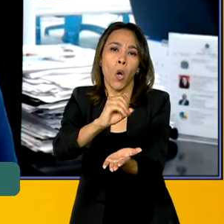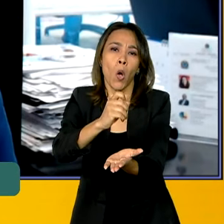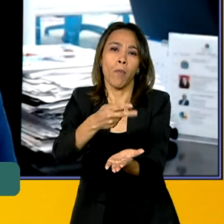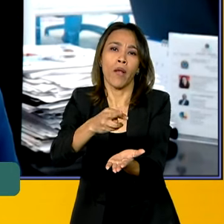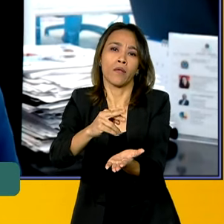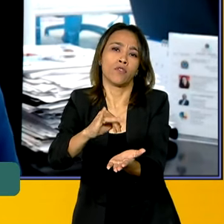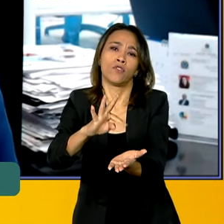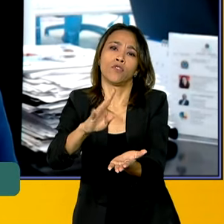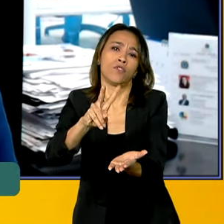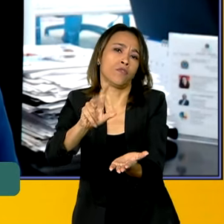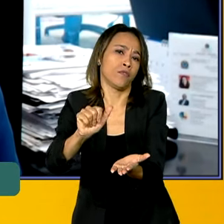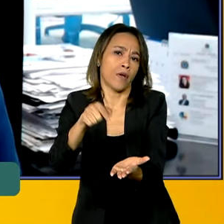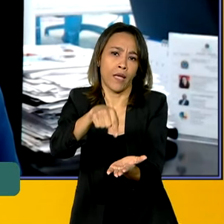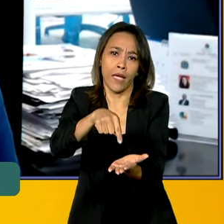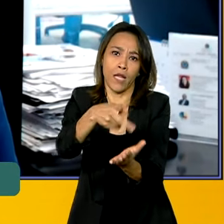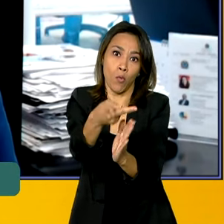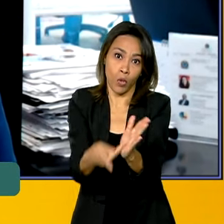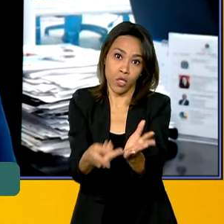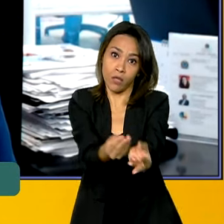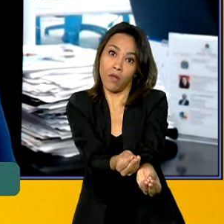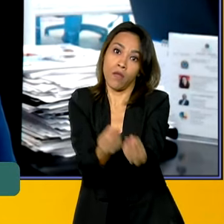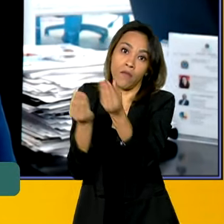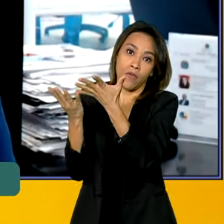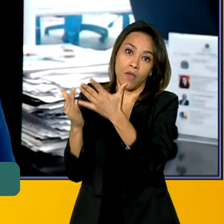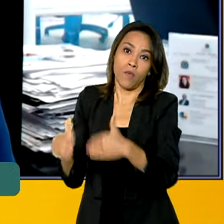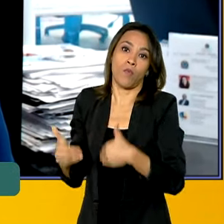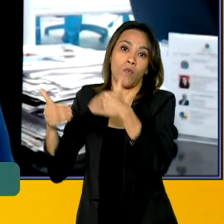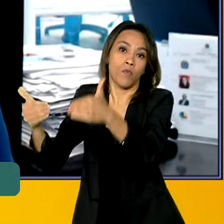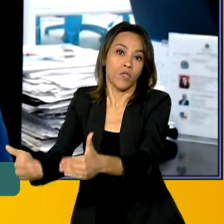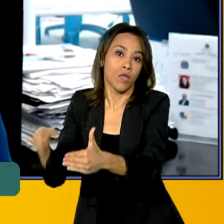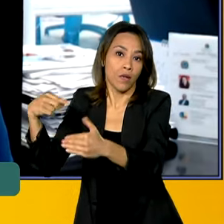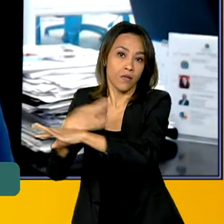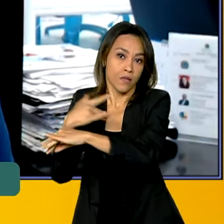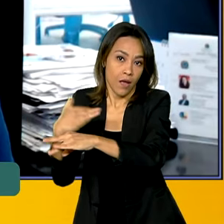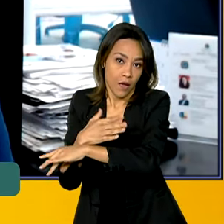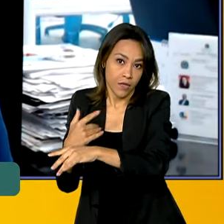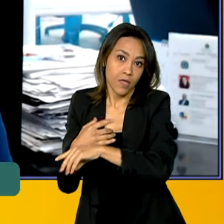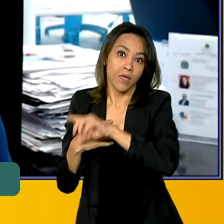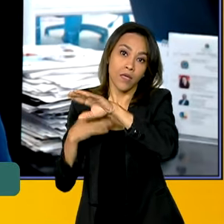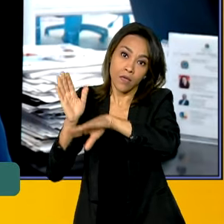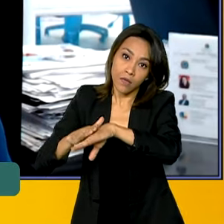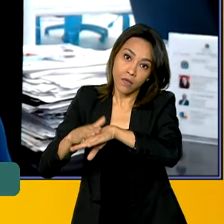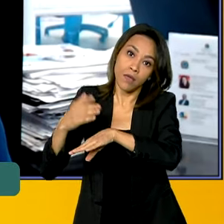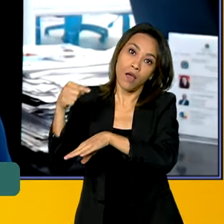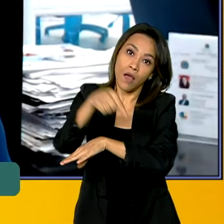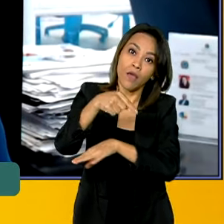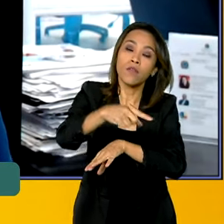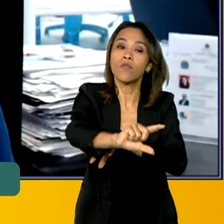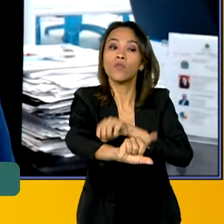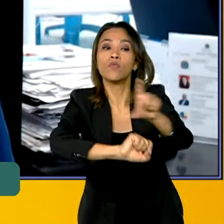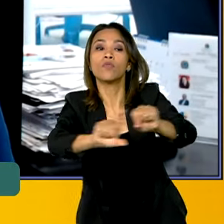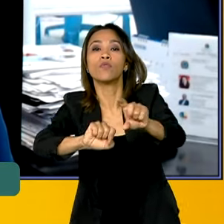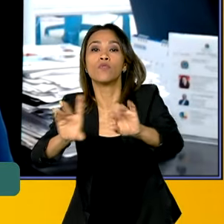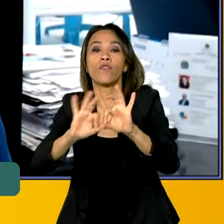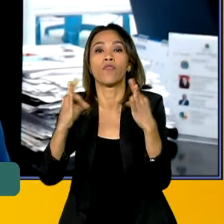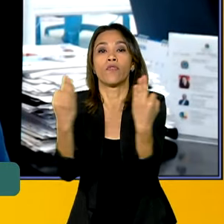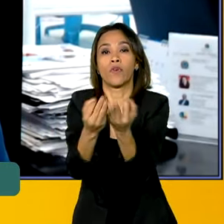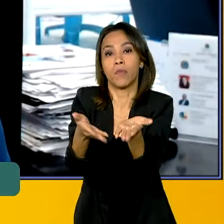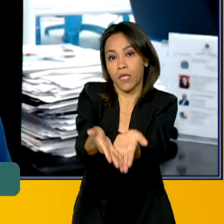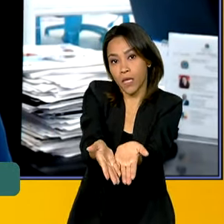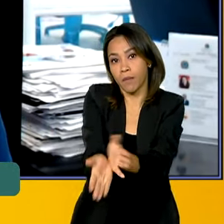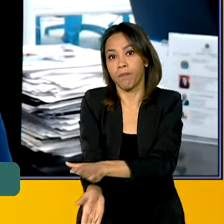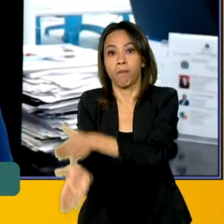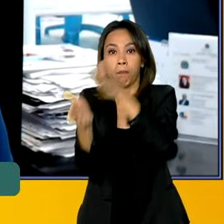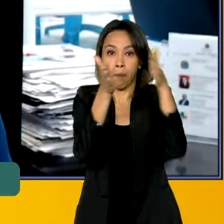Ministério das Cidades, para o governo federal, aquelas famílias que vão ser beneficiadas por aquelas obras. Na mesma